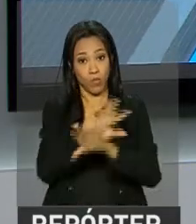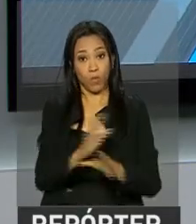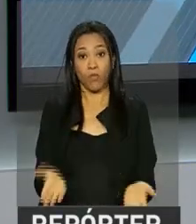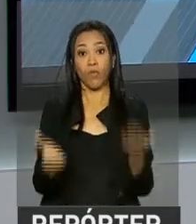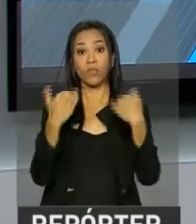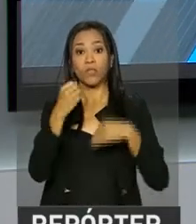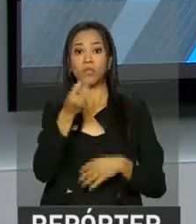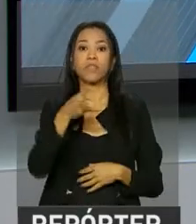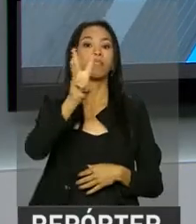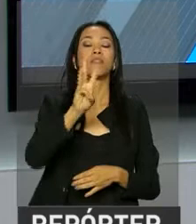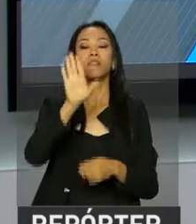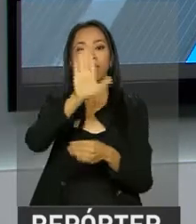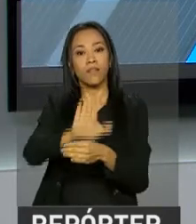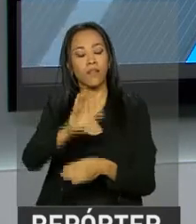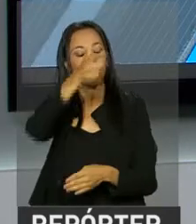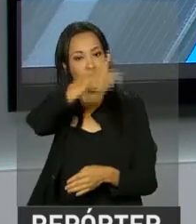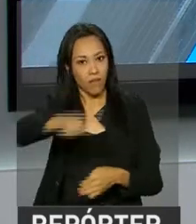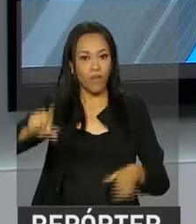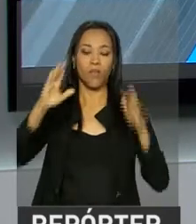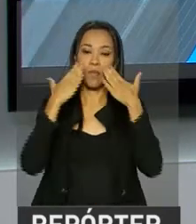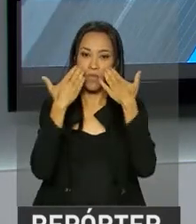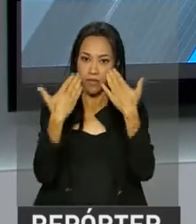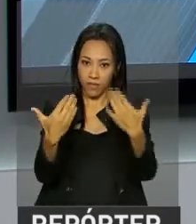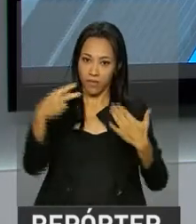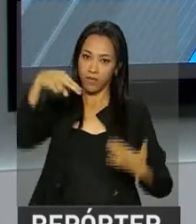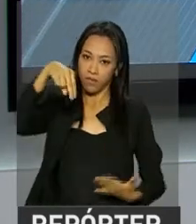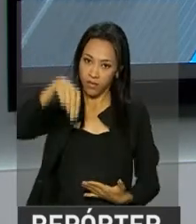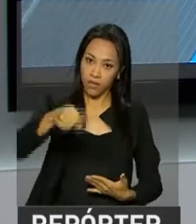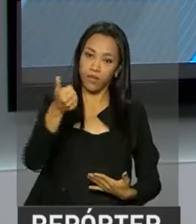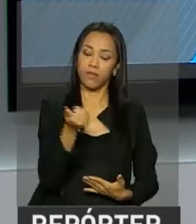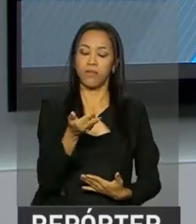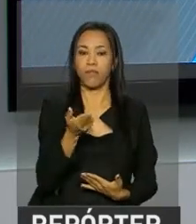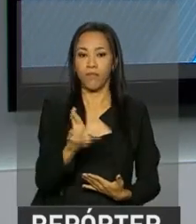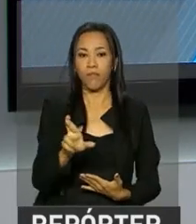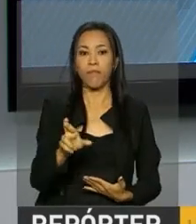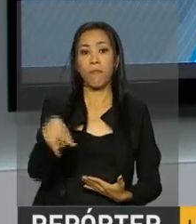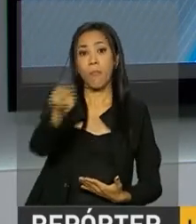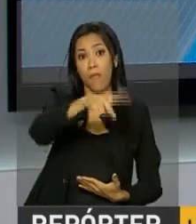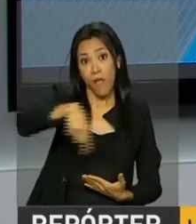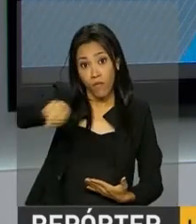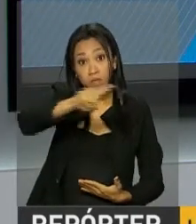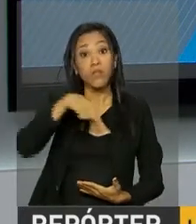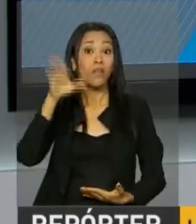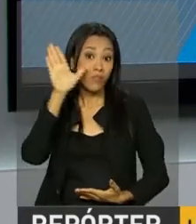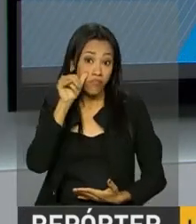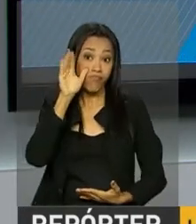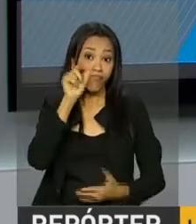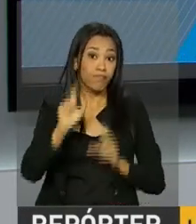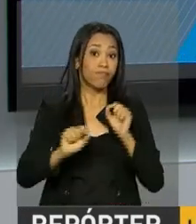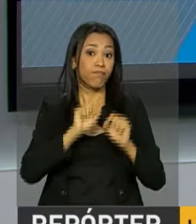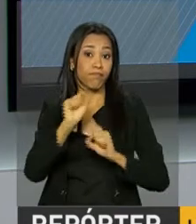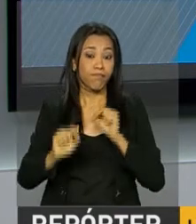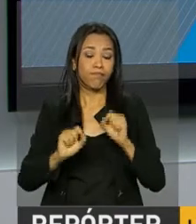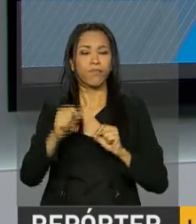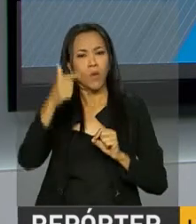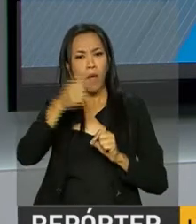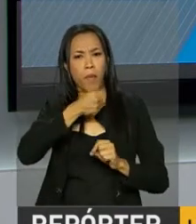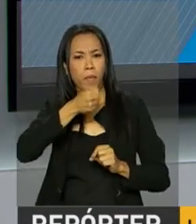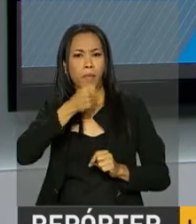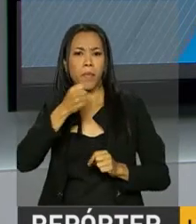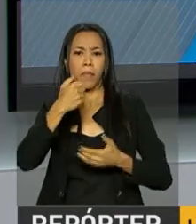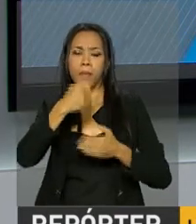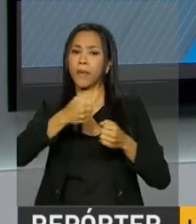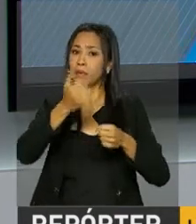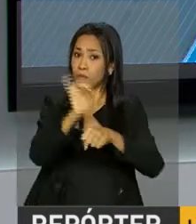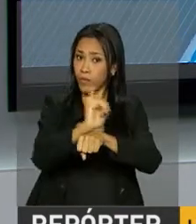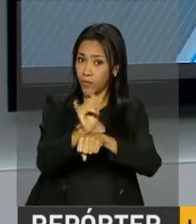voltamos às 3 da tarde na nossa próxima edição do Repórter NBR. Você pode rever as nossas reportagens